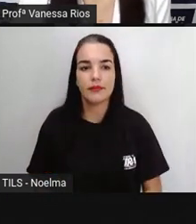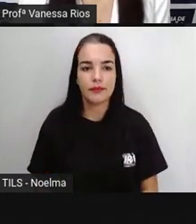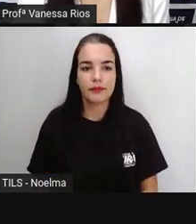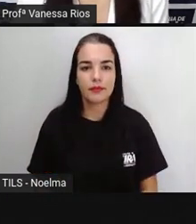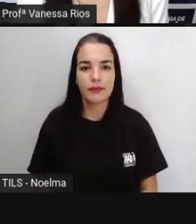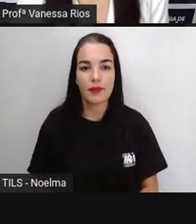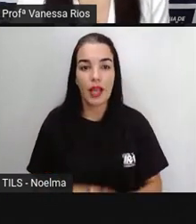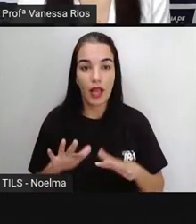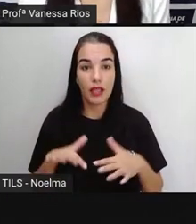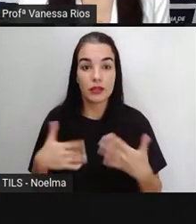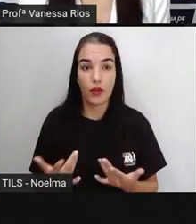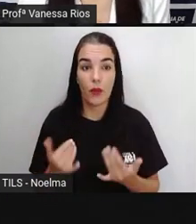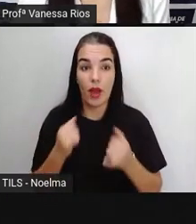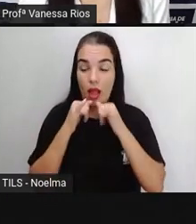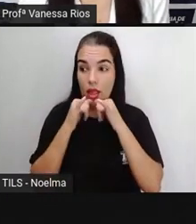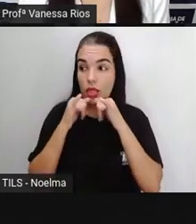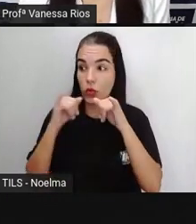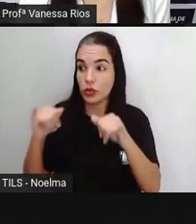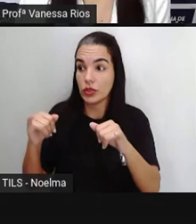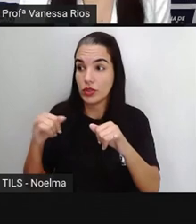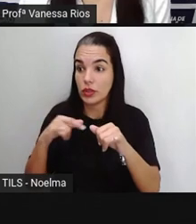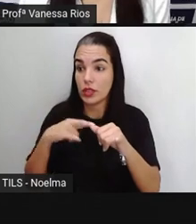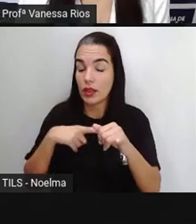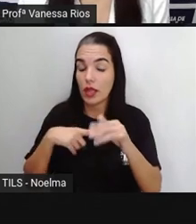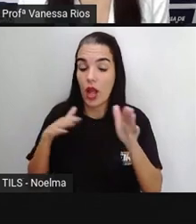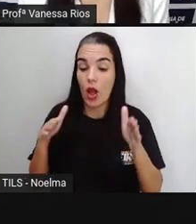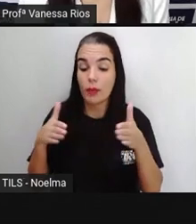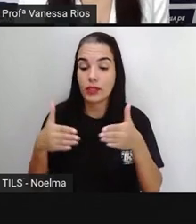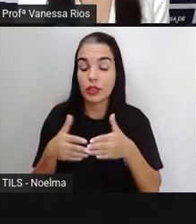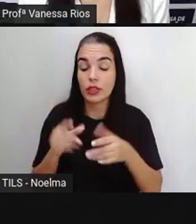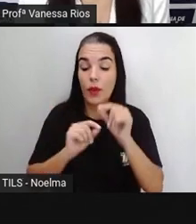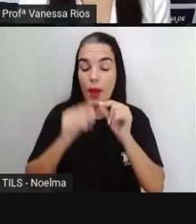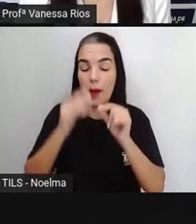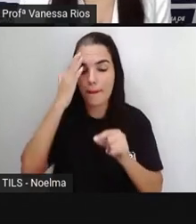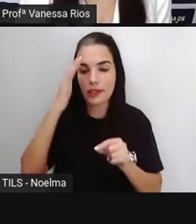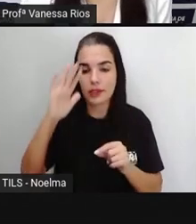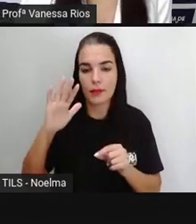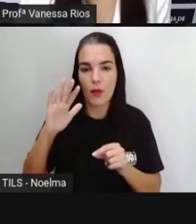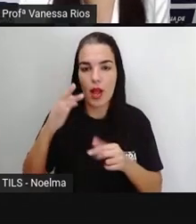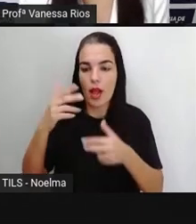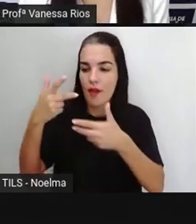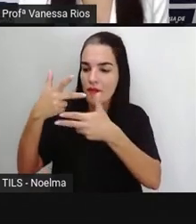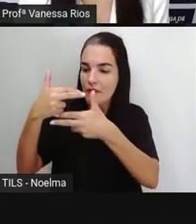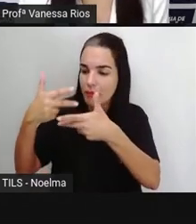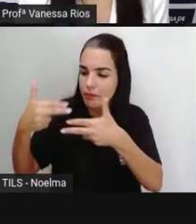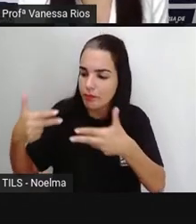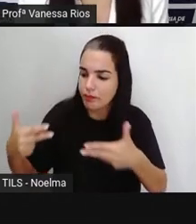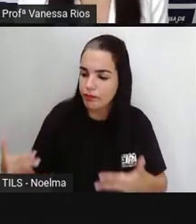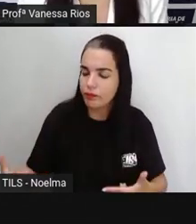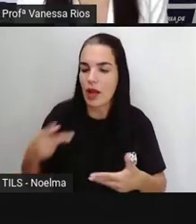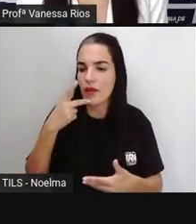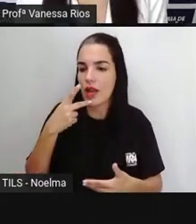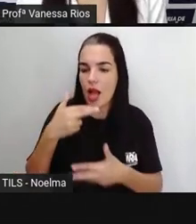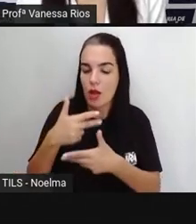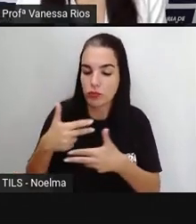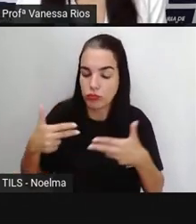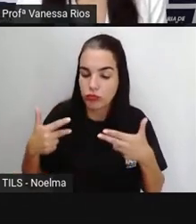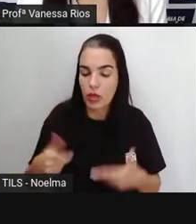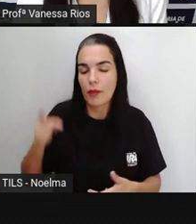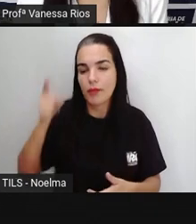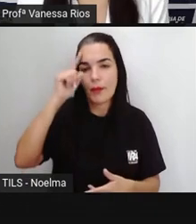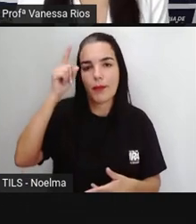Então a notícia tem como objetivo principal narrar acontecimentos pontuais, ou seja, fatos do